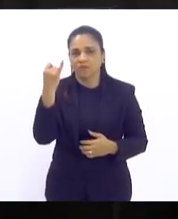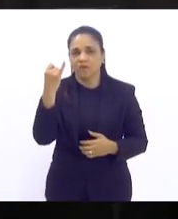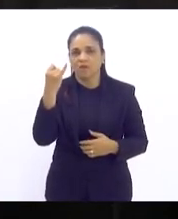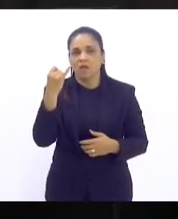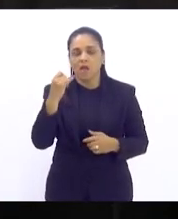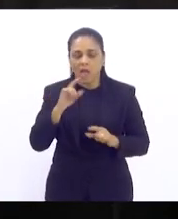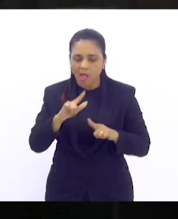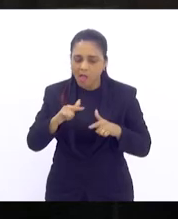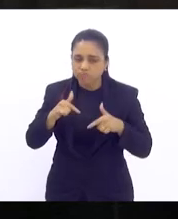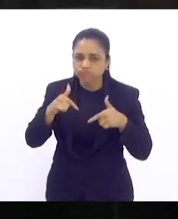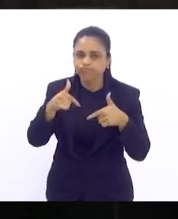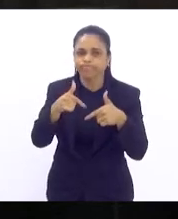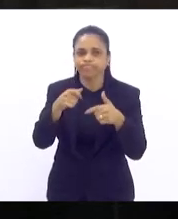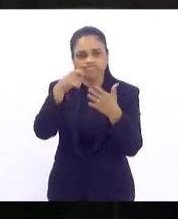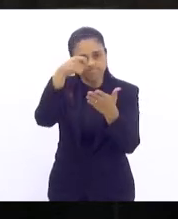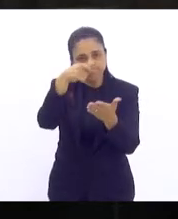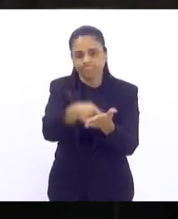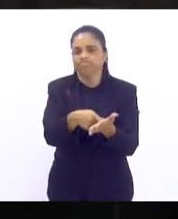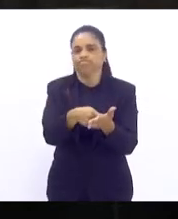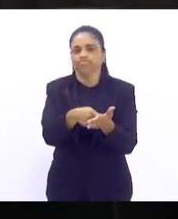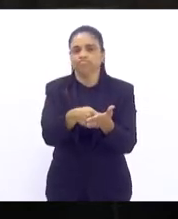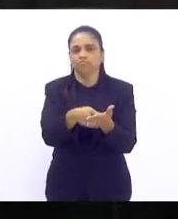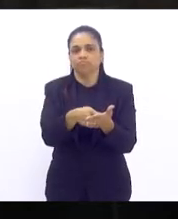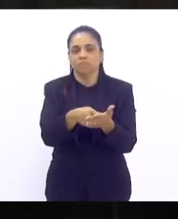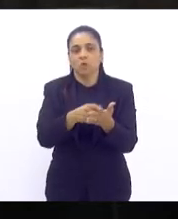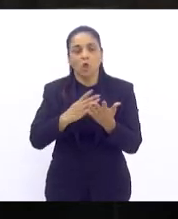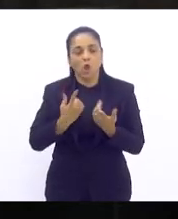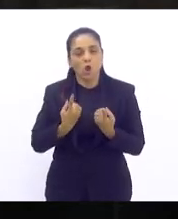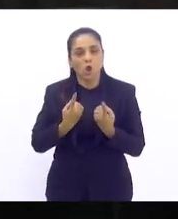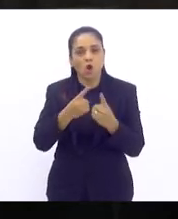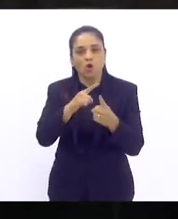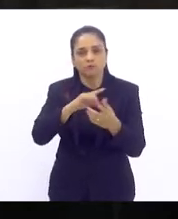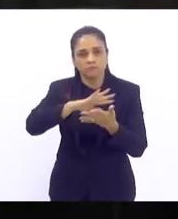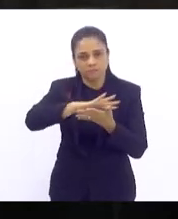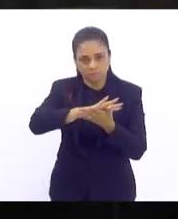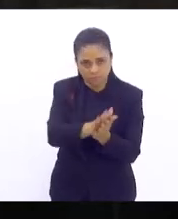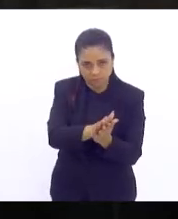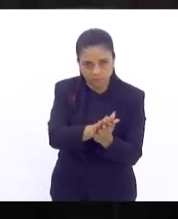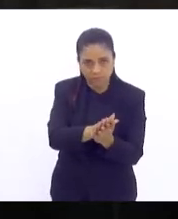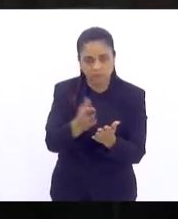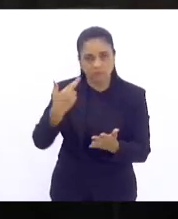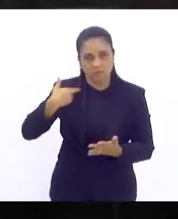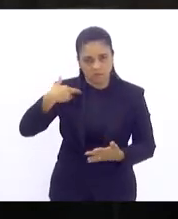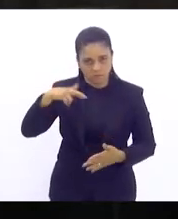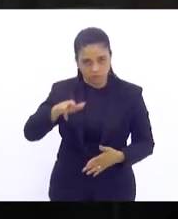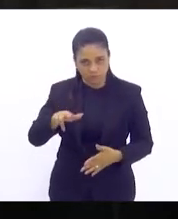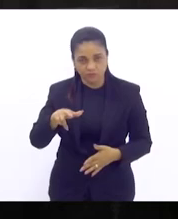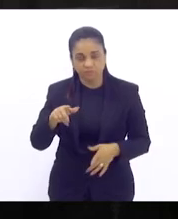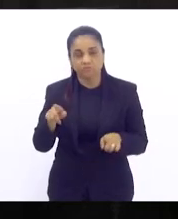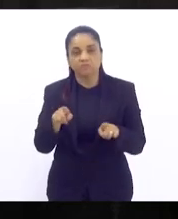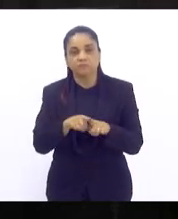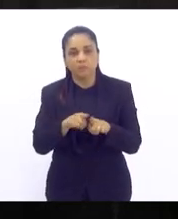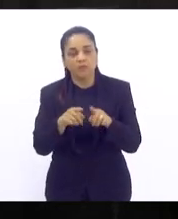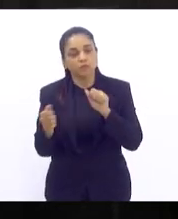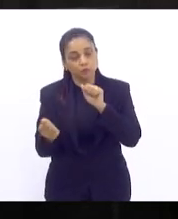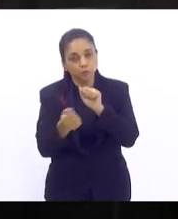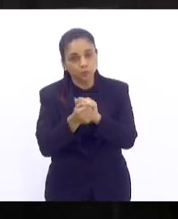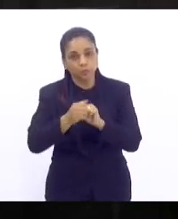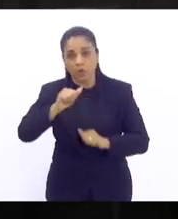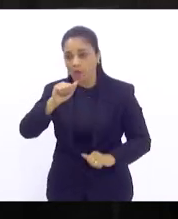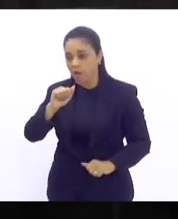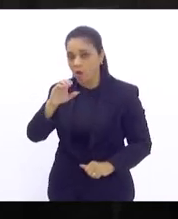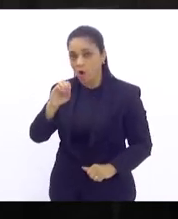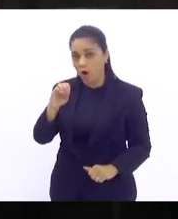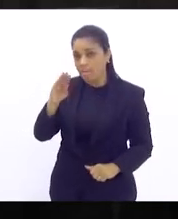atuação firme em relação à intolerância e ao racismo religioso estaremos junto com a AB que também estava